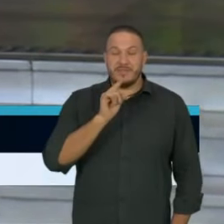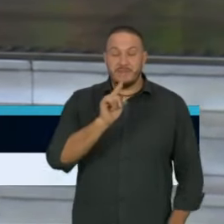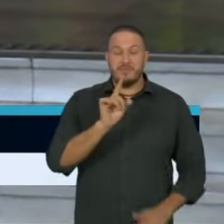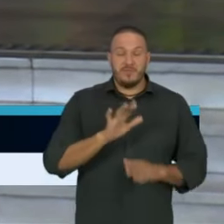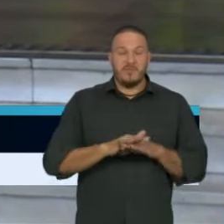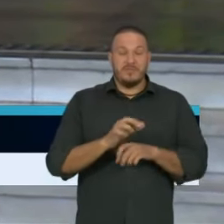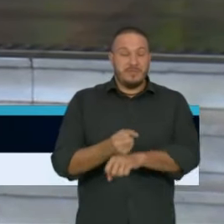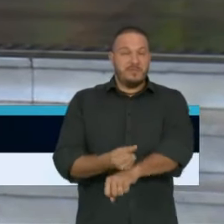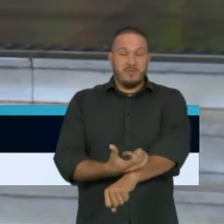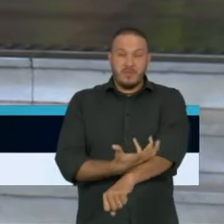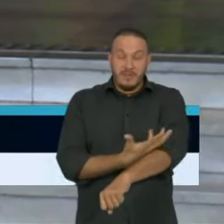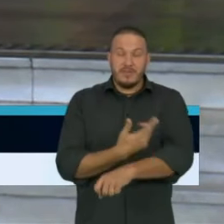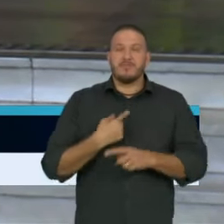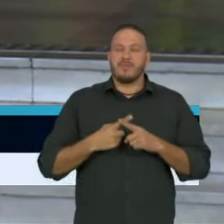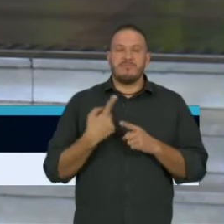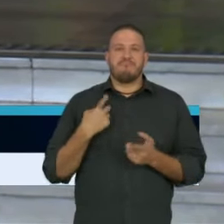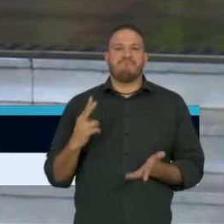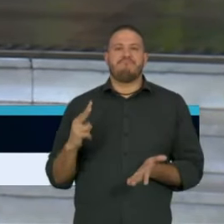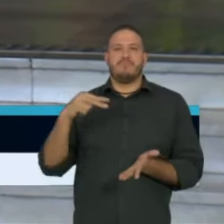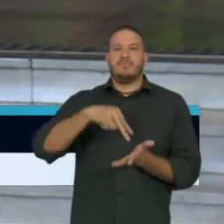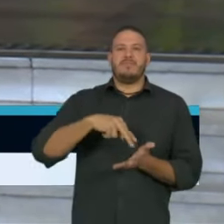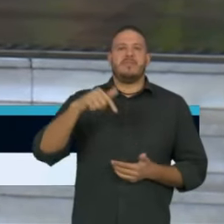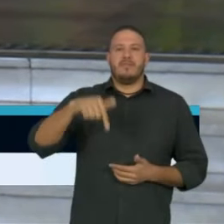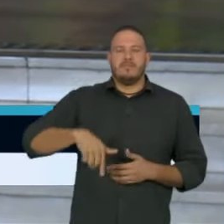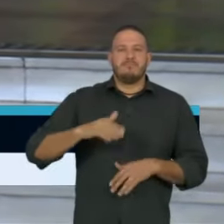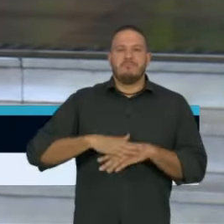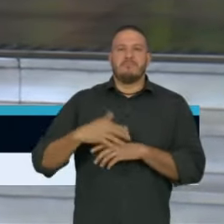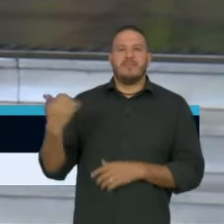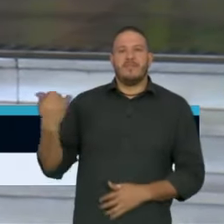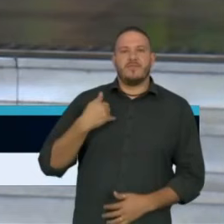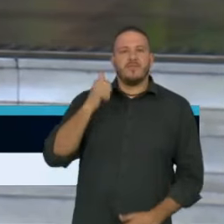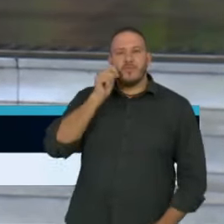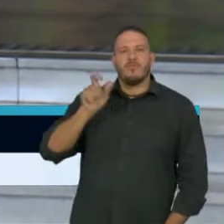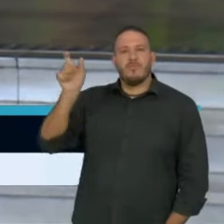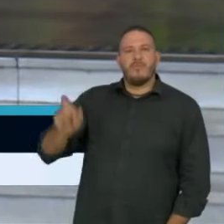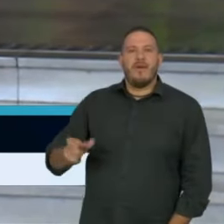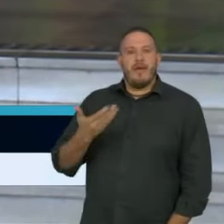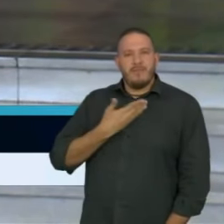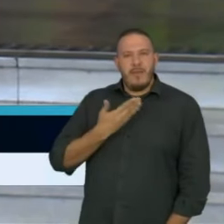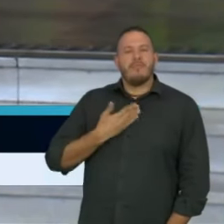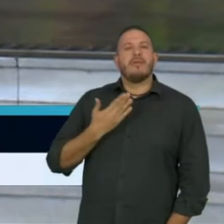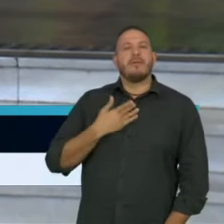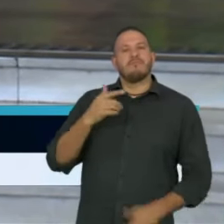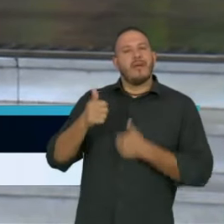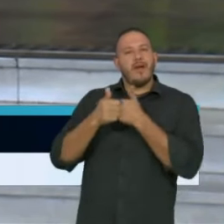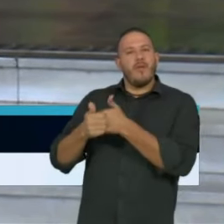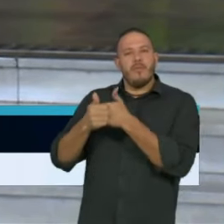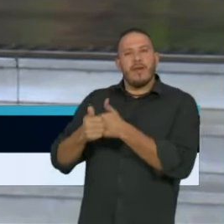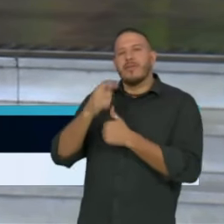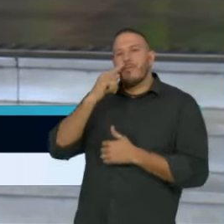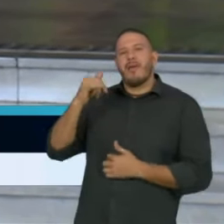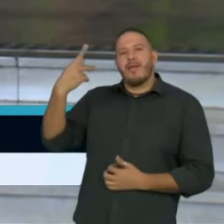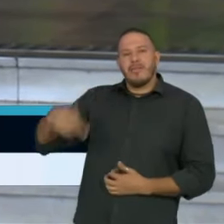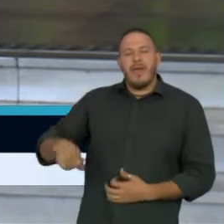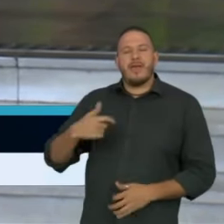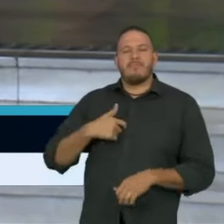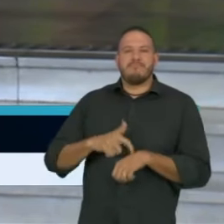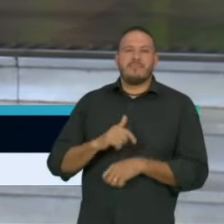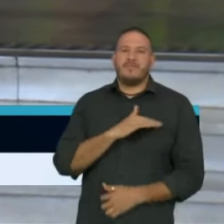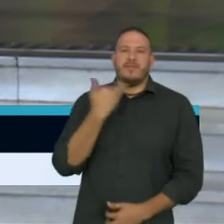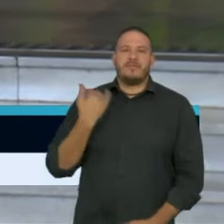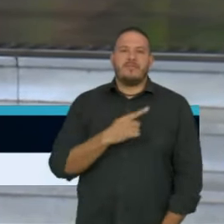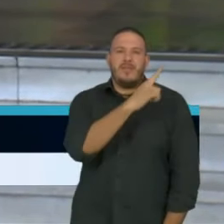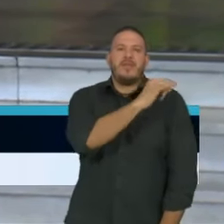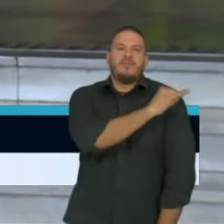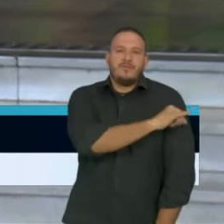emocionada porque eu cheguei aqui, logo que eu cheguei, eu recebi a notícia de uma amiga minha que eu vim acompanhando o pai dela e ele faleceu no Rio de